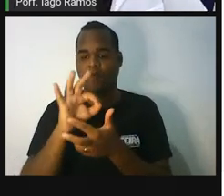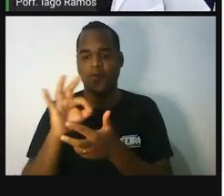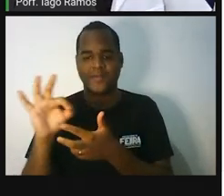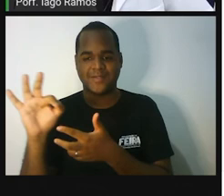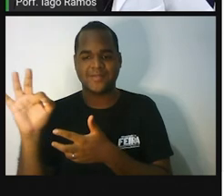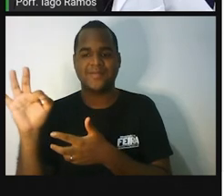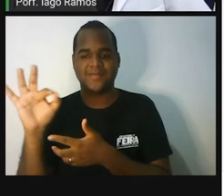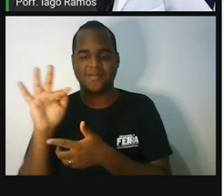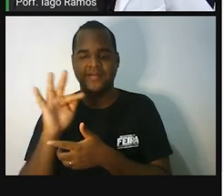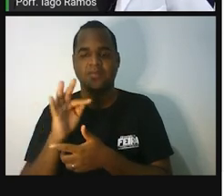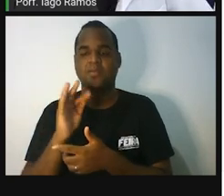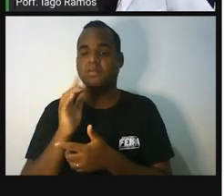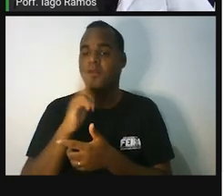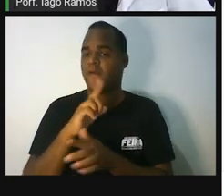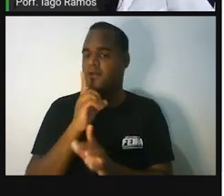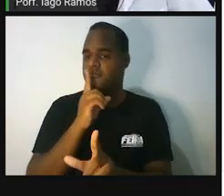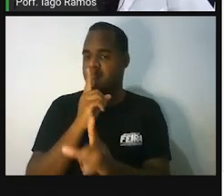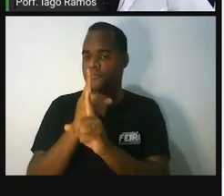Você acha.